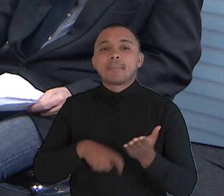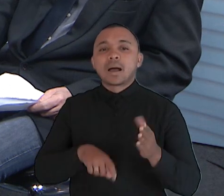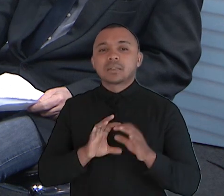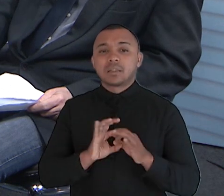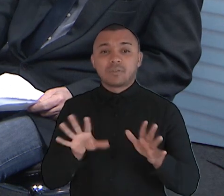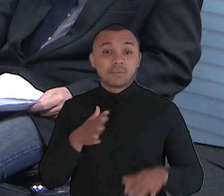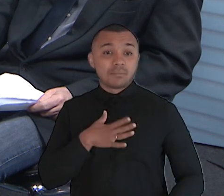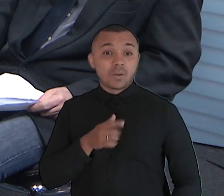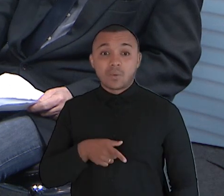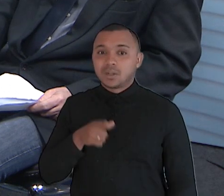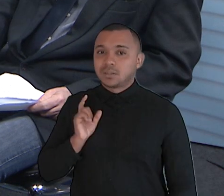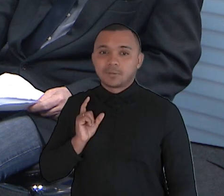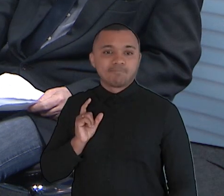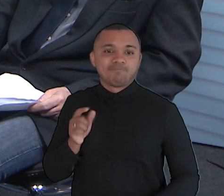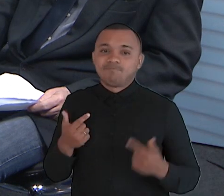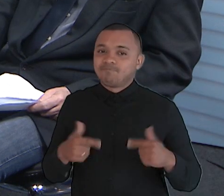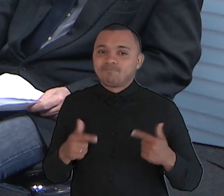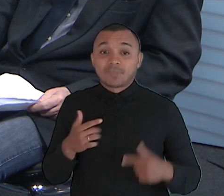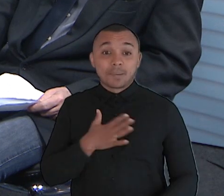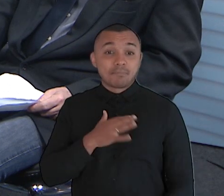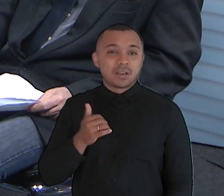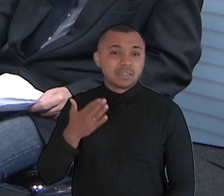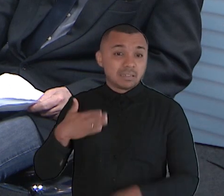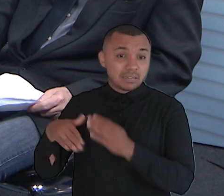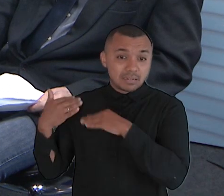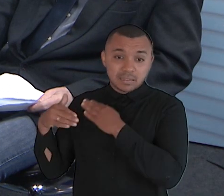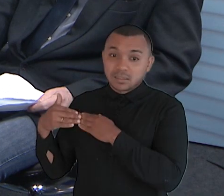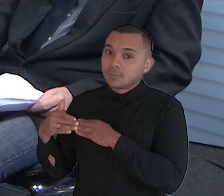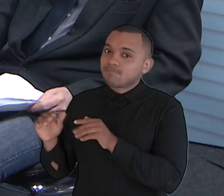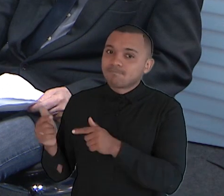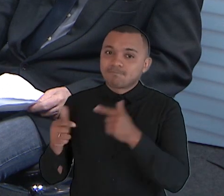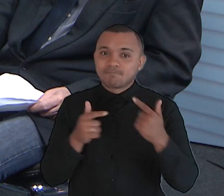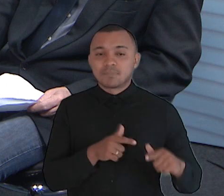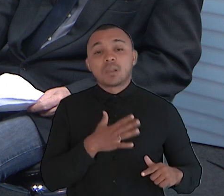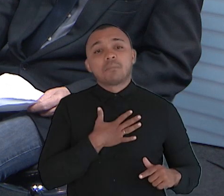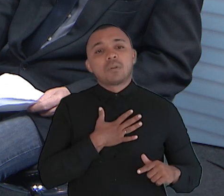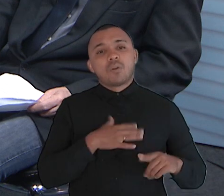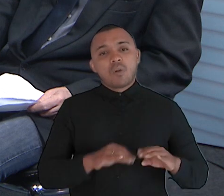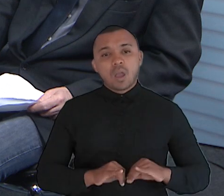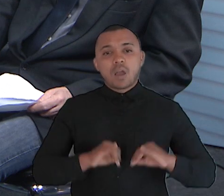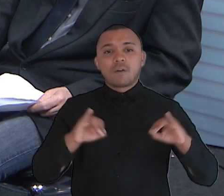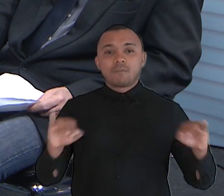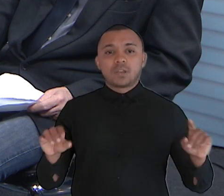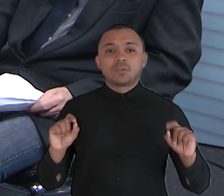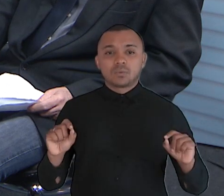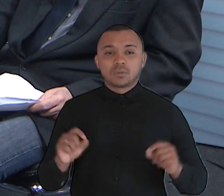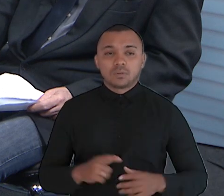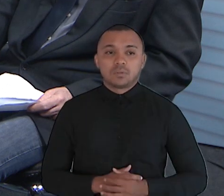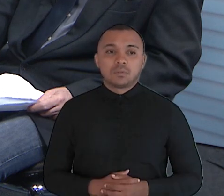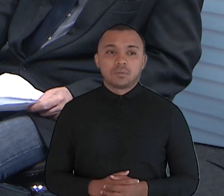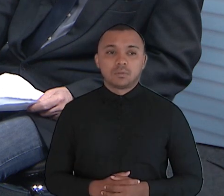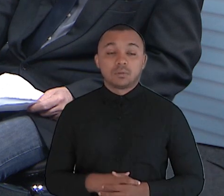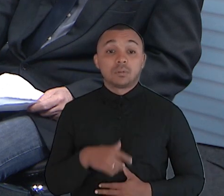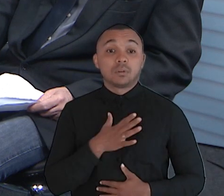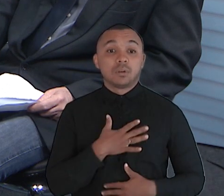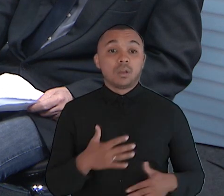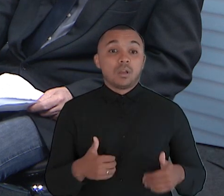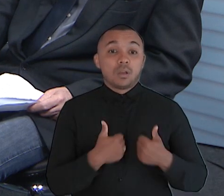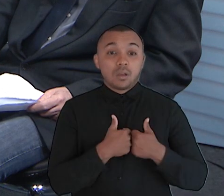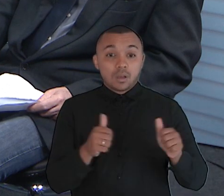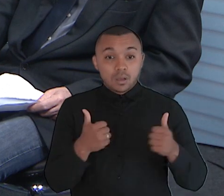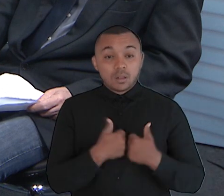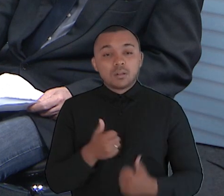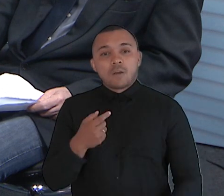época, não tinha. Só para fazer aqui um registro também, que eu quero que fique registrado. Quando eu pegava o ônibus,